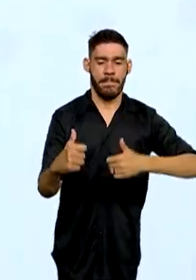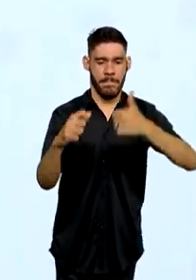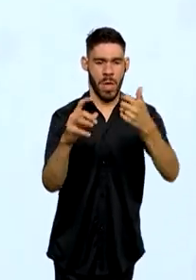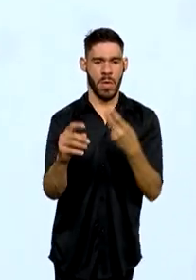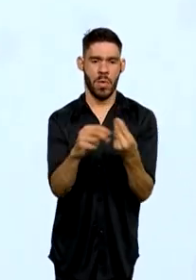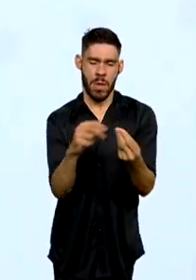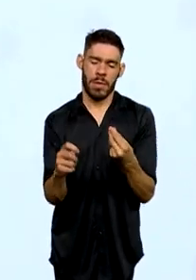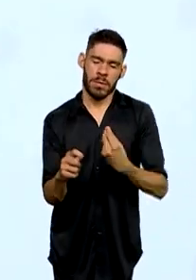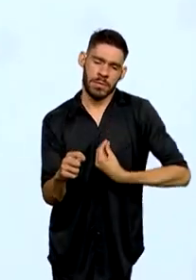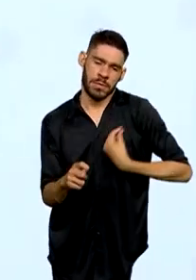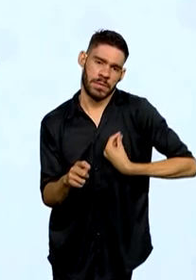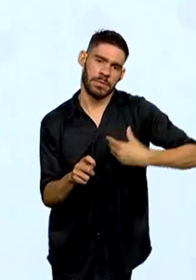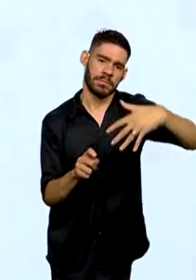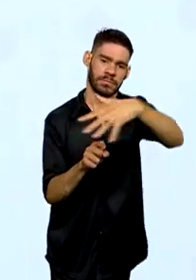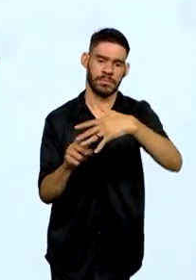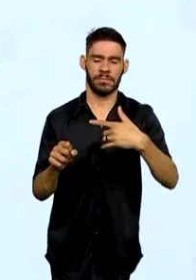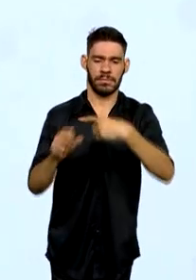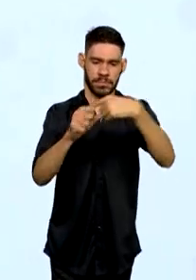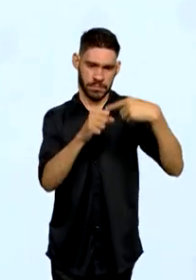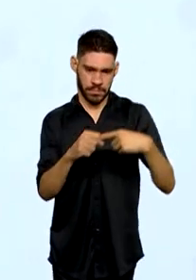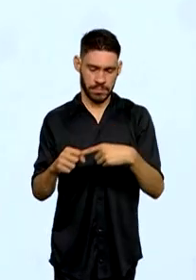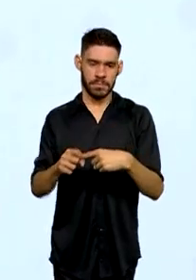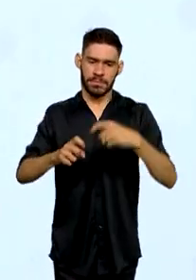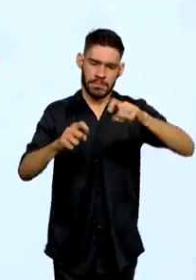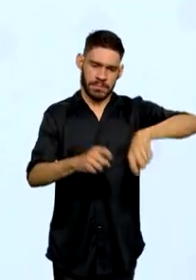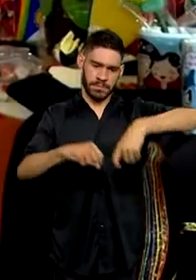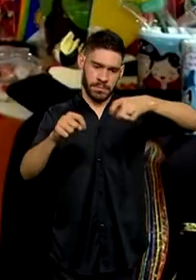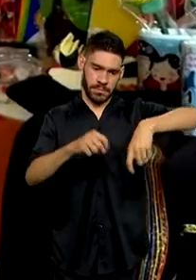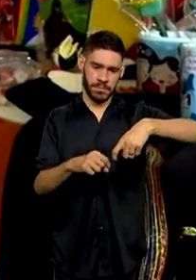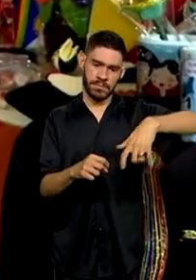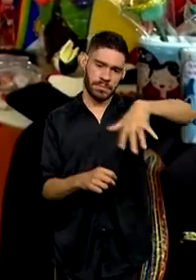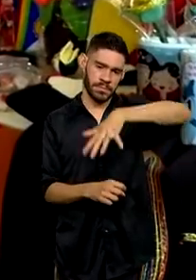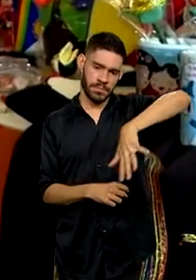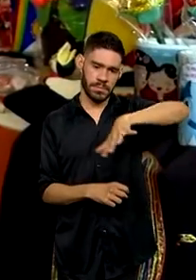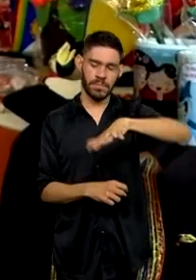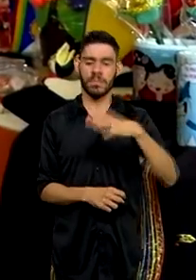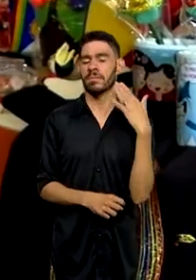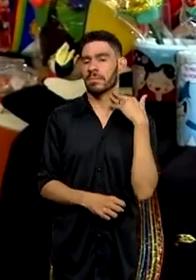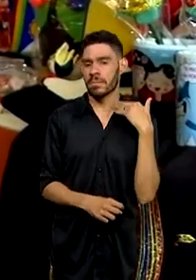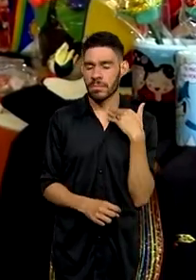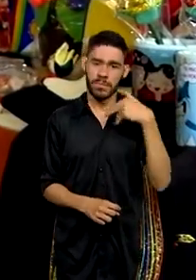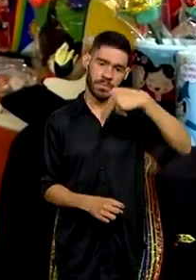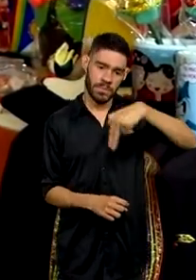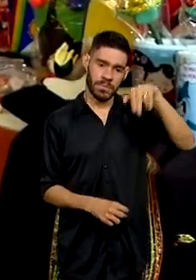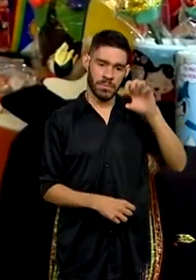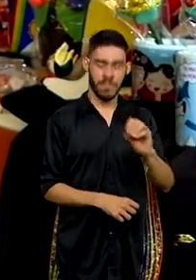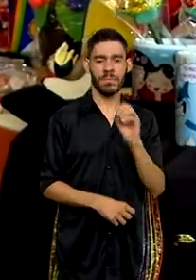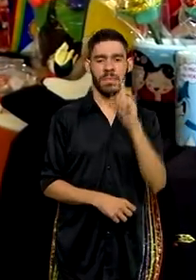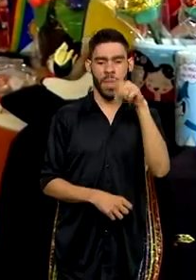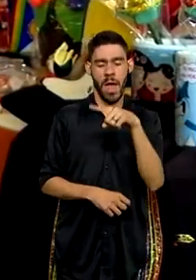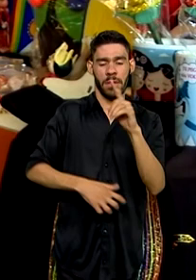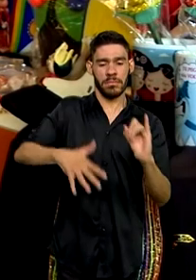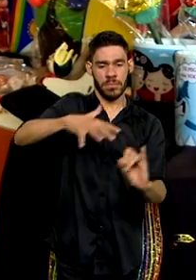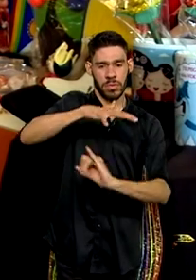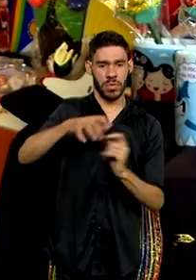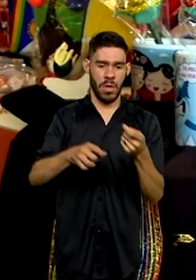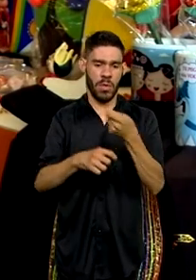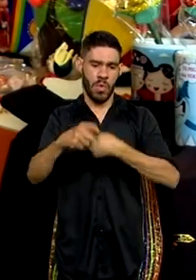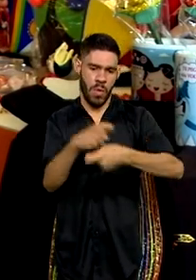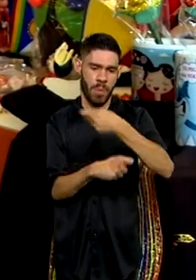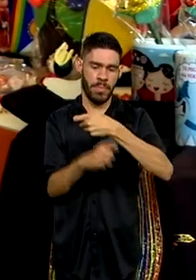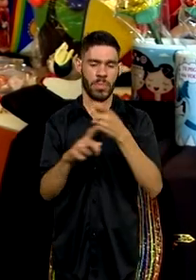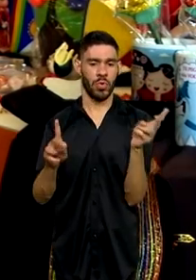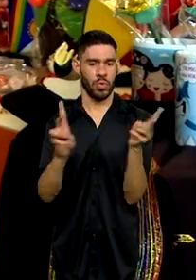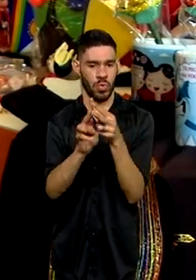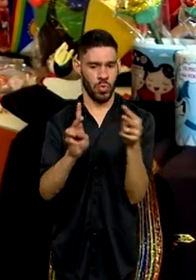qualidade de vida nas áreas urbanas e rural da nossa região. O Banco do Nordeste é uma instituição de economia mista